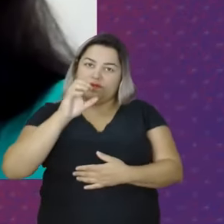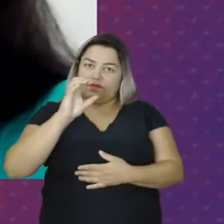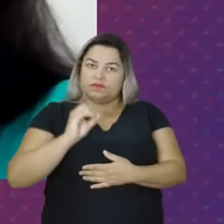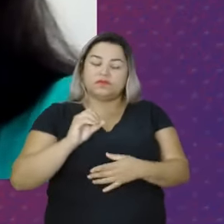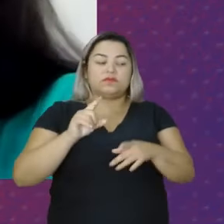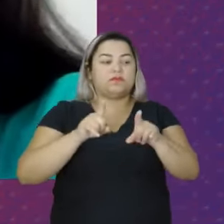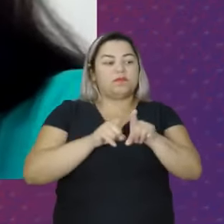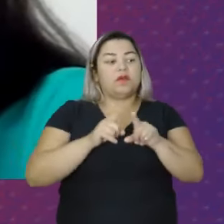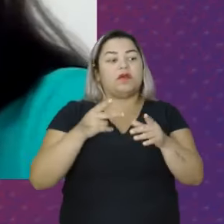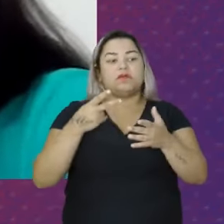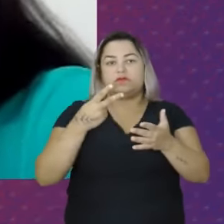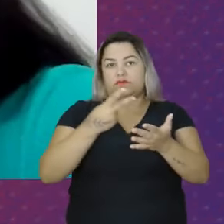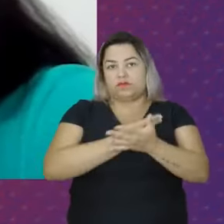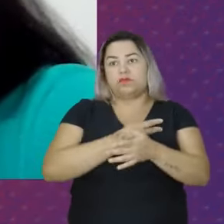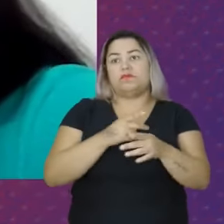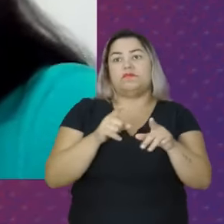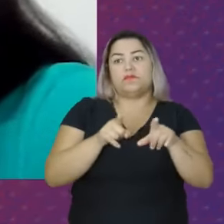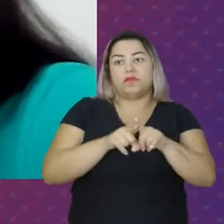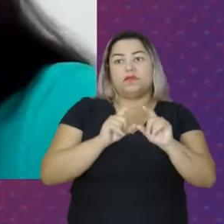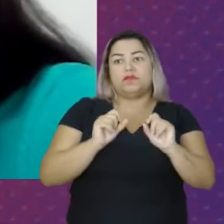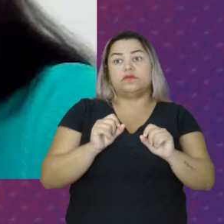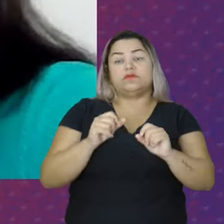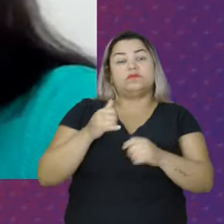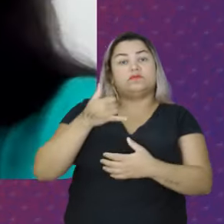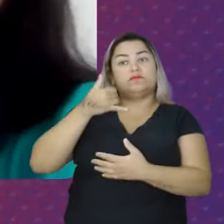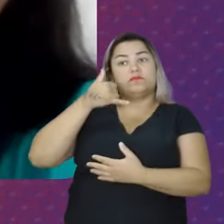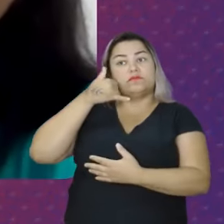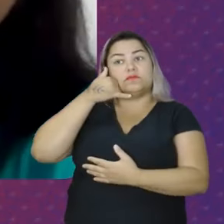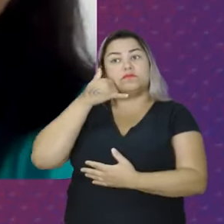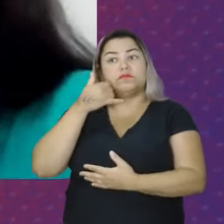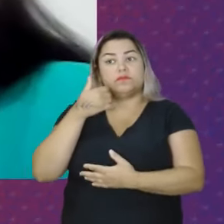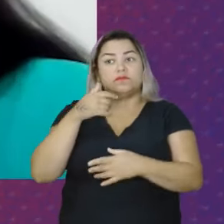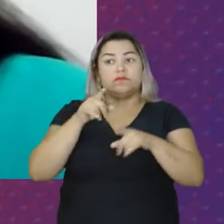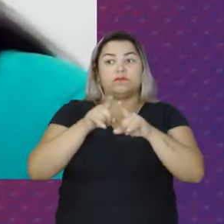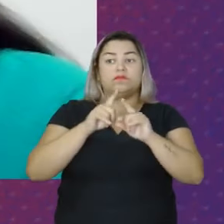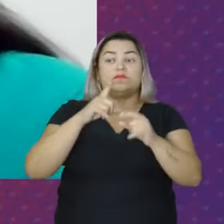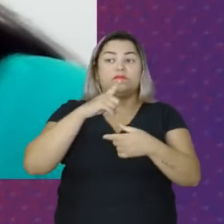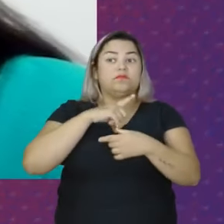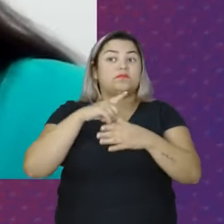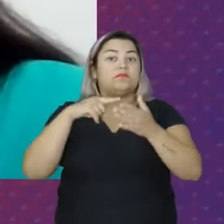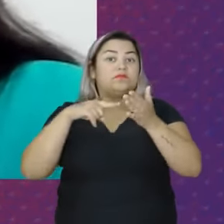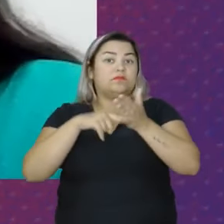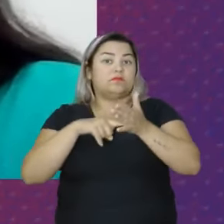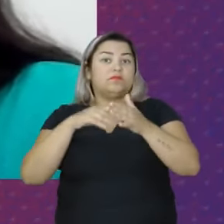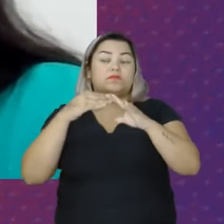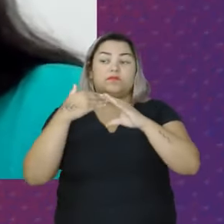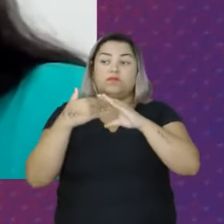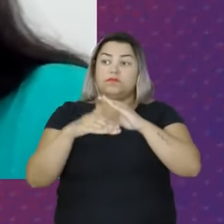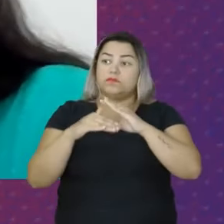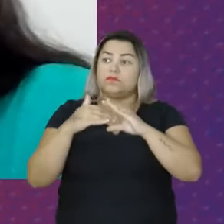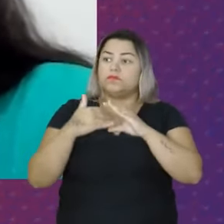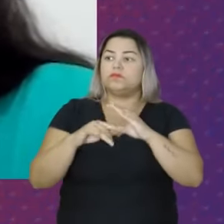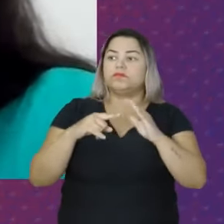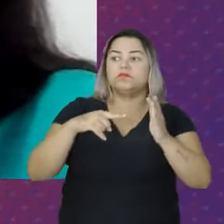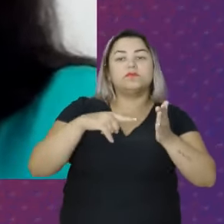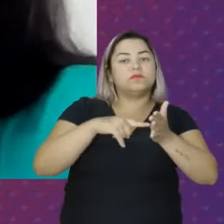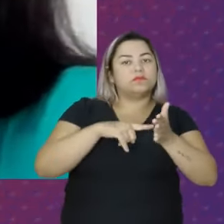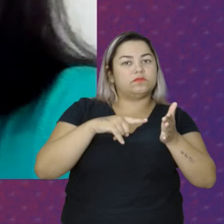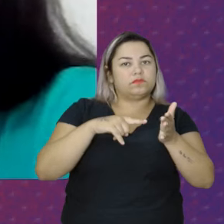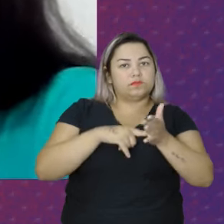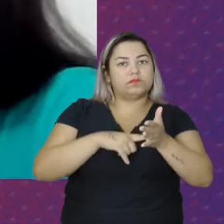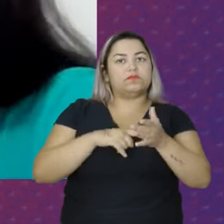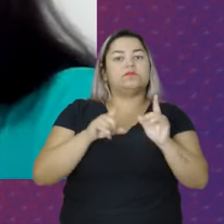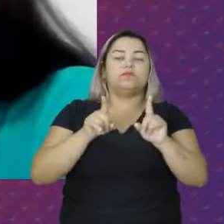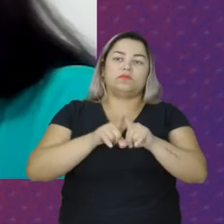oficialmente A função De Disque e Denúncia Passando a receber E encaminhar Denúncias E além